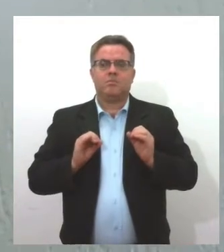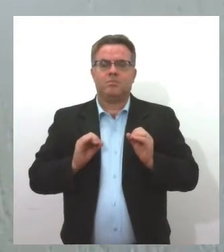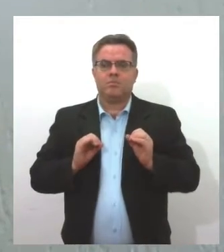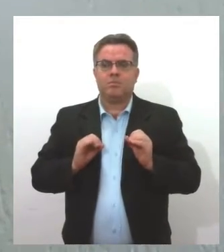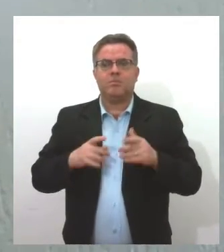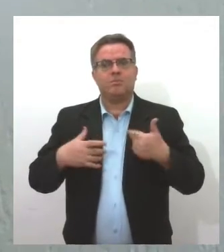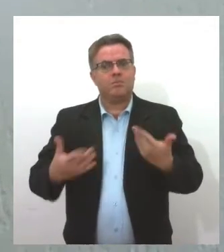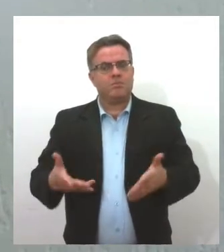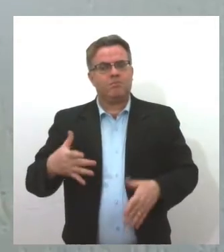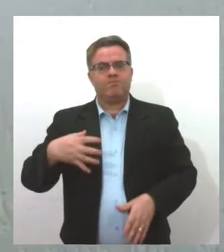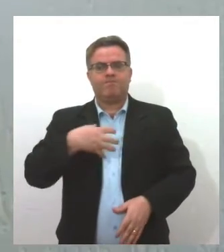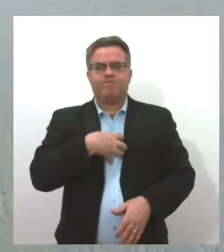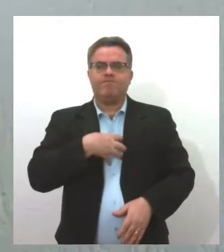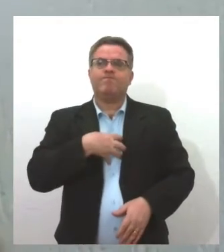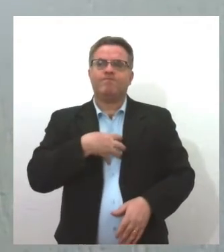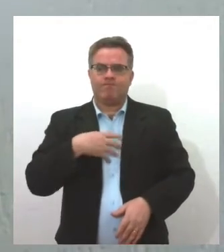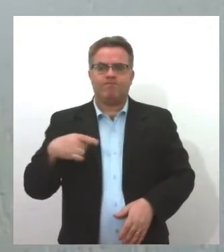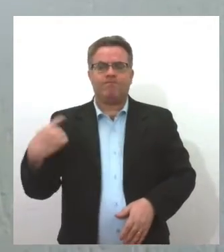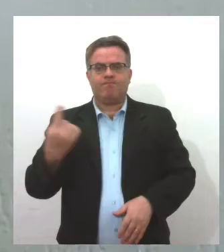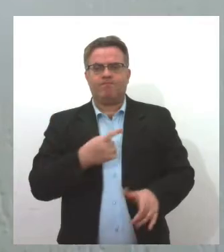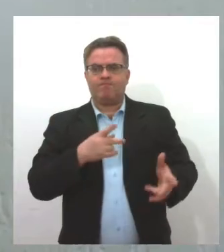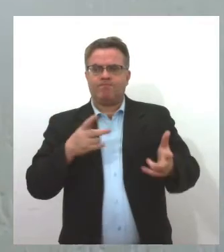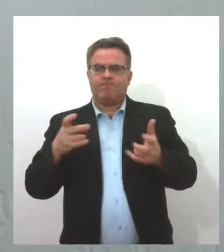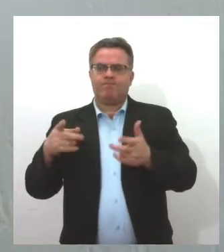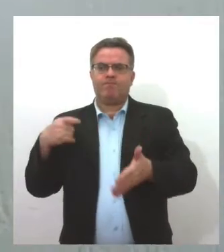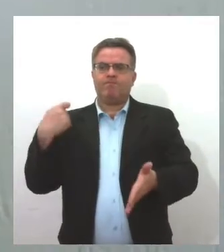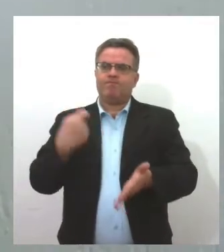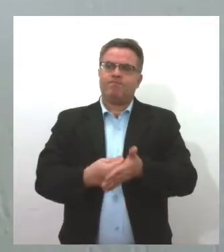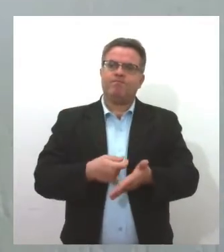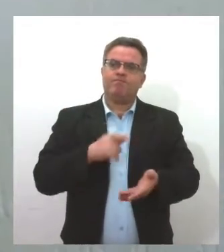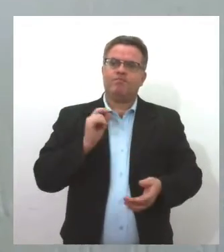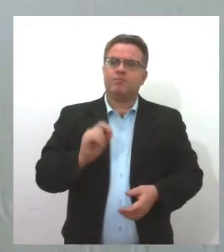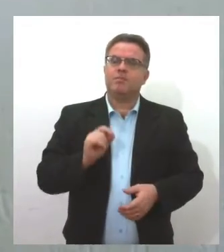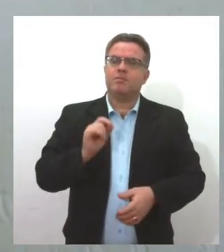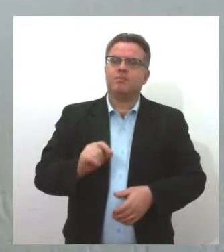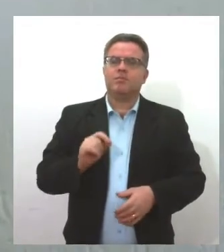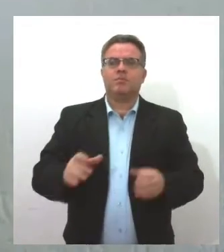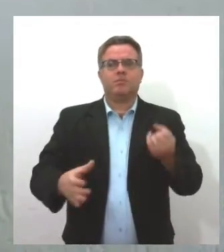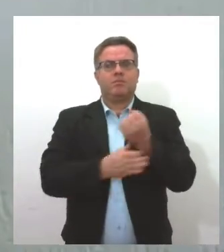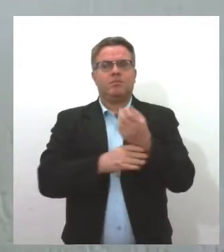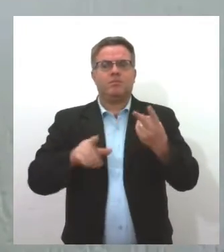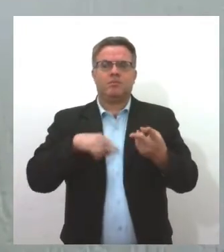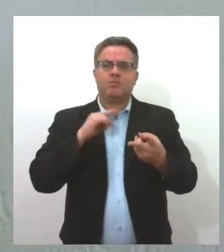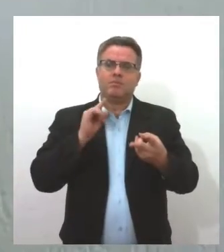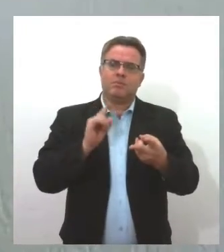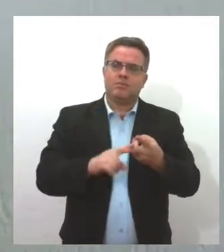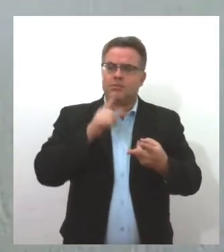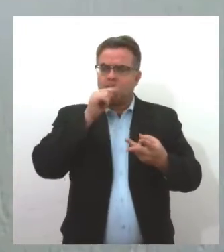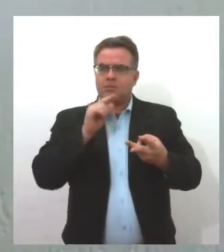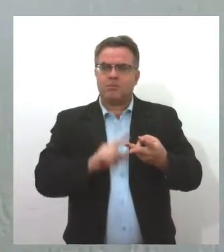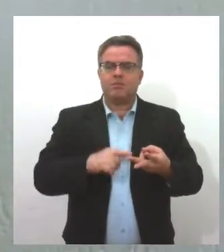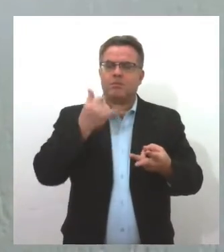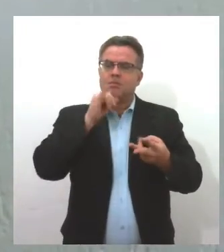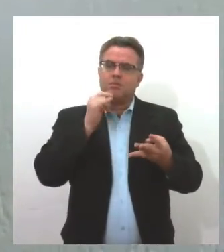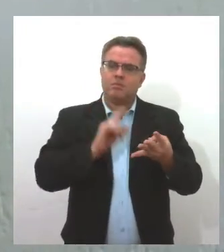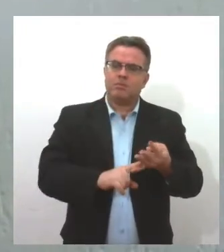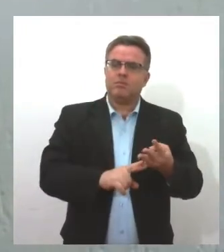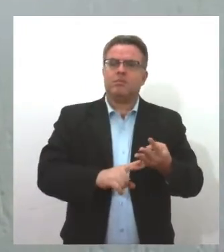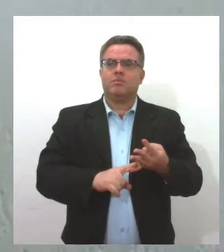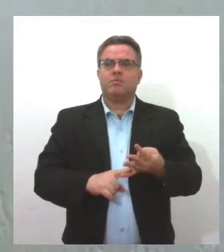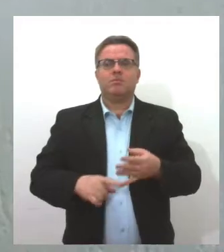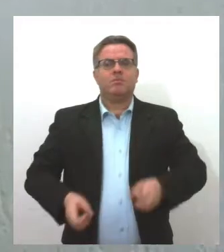E, lamentavelmente, nós ainda temos que pagar segurança eletrônica, água, energia, as despesas